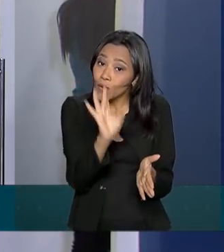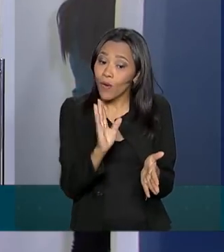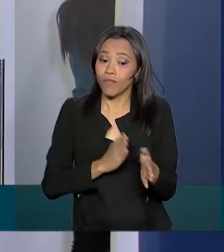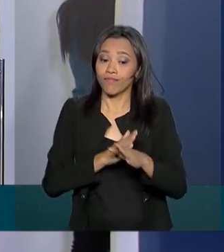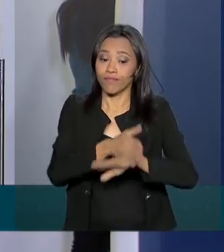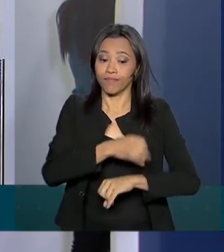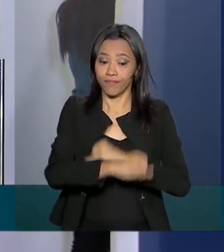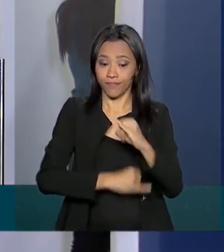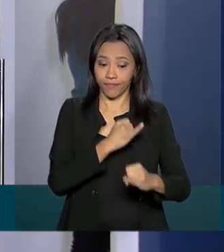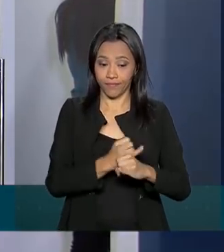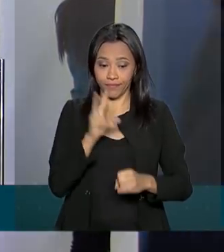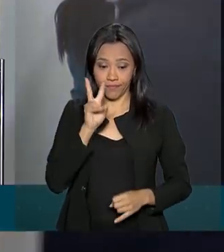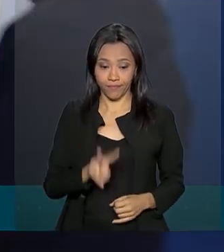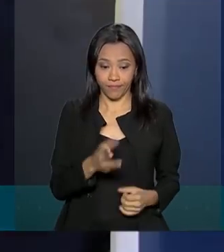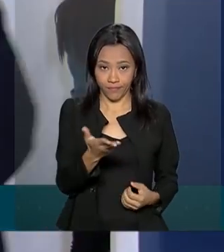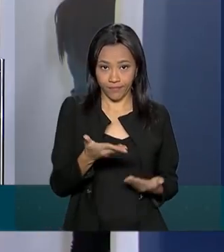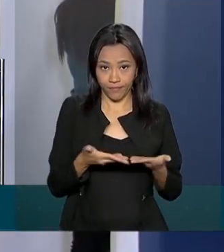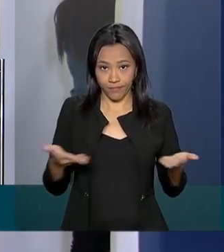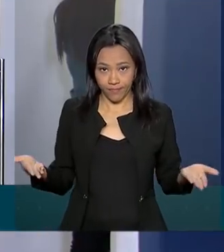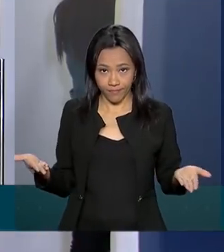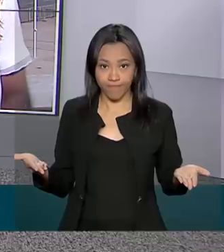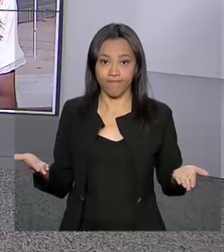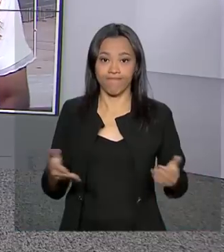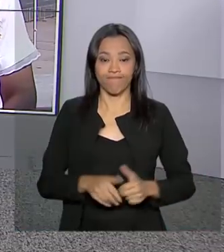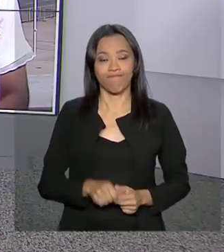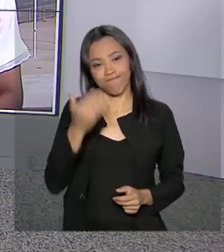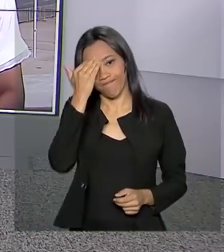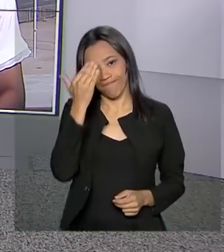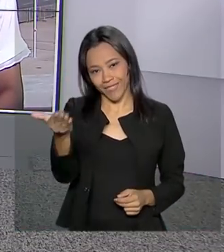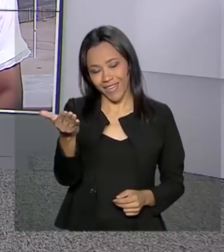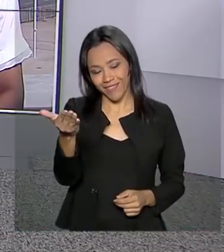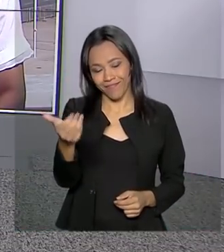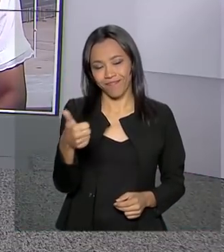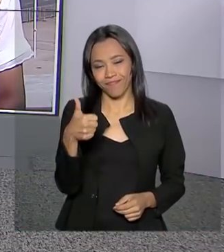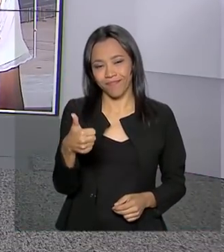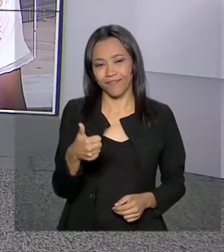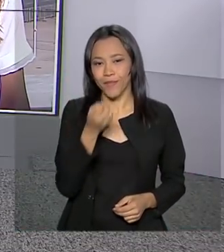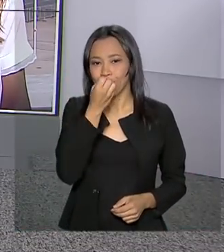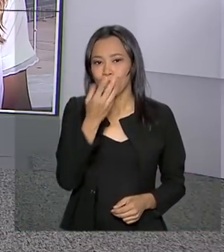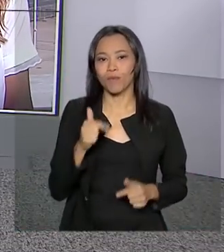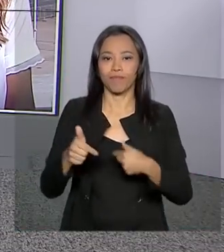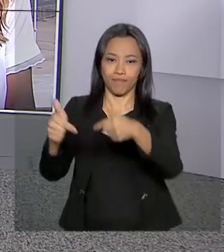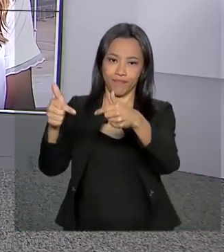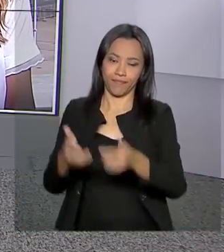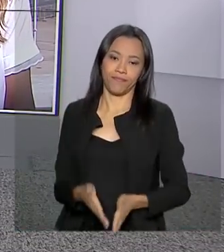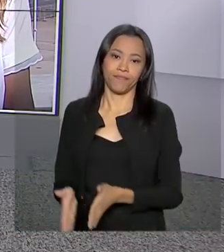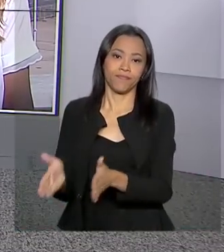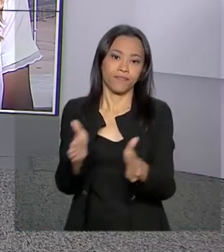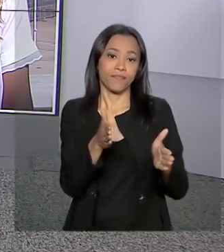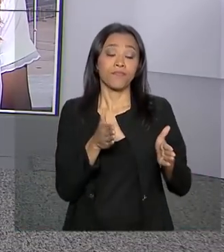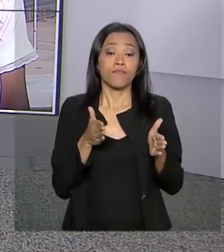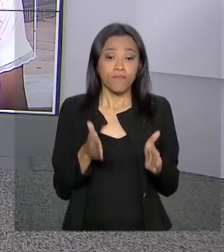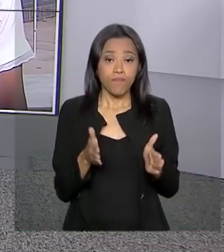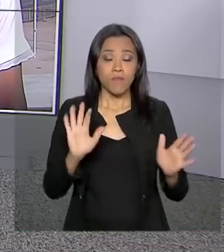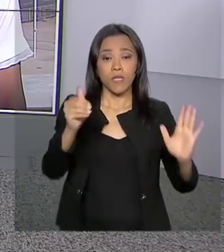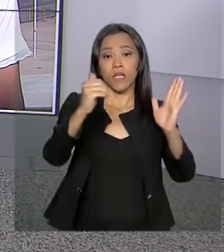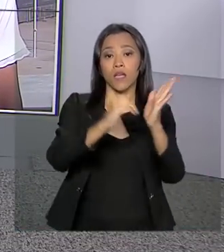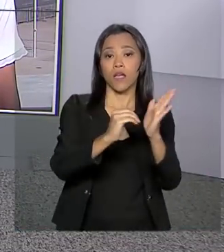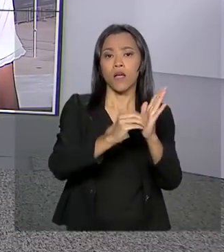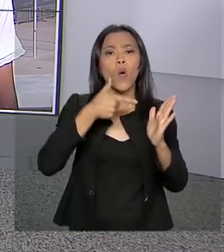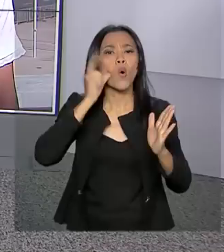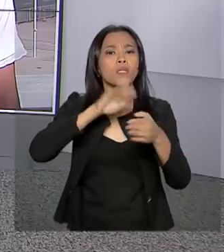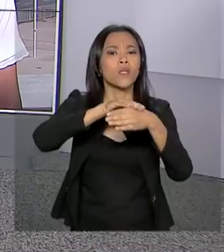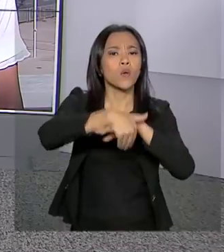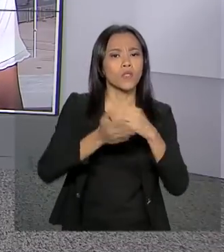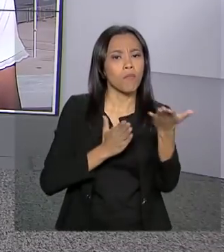sistema do SISU na internet. Carla. Obrigada, Ricardo. Está dado o recado, então. Bom trabalho aí para você. O Senado aprovou ontem